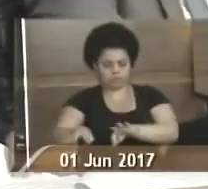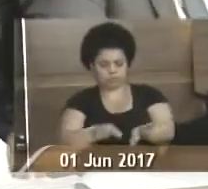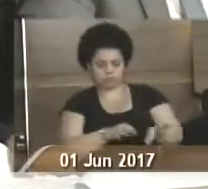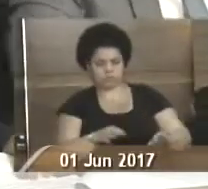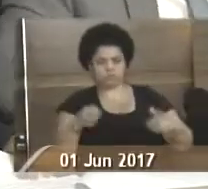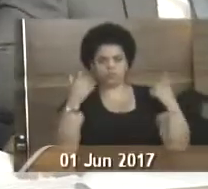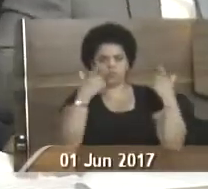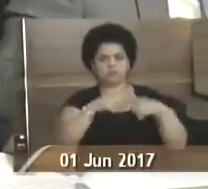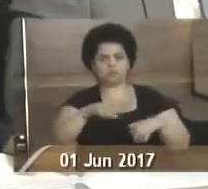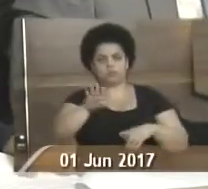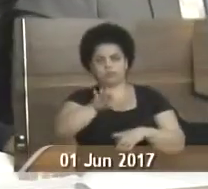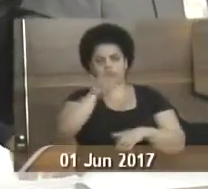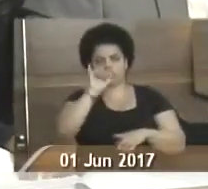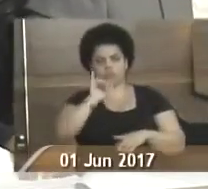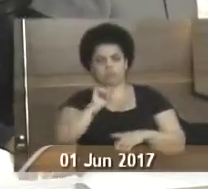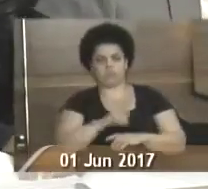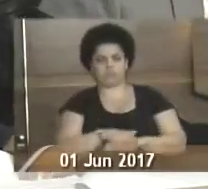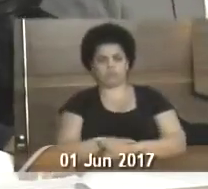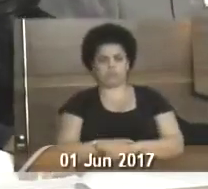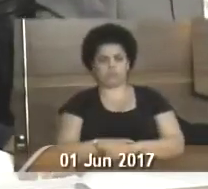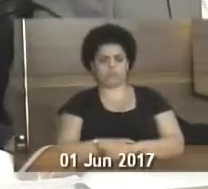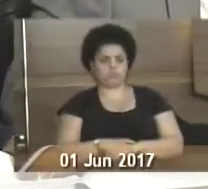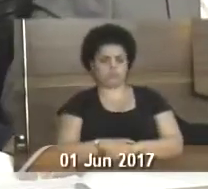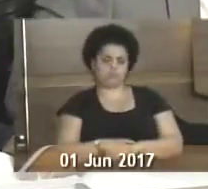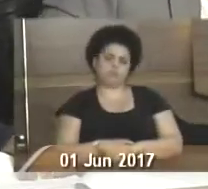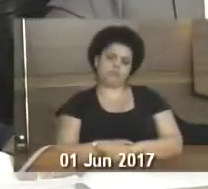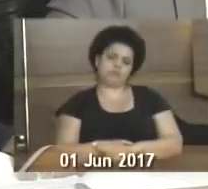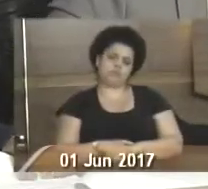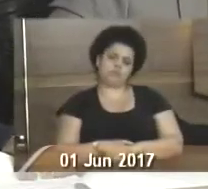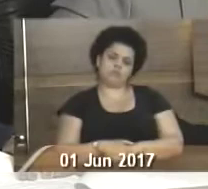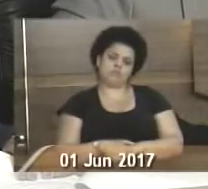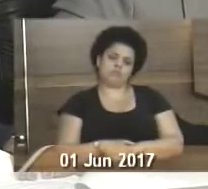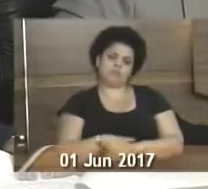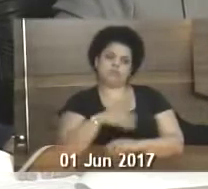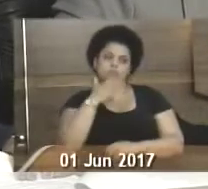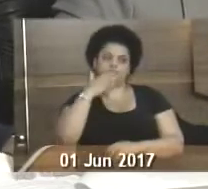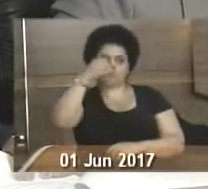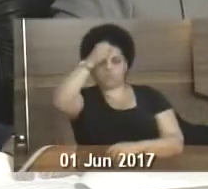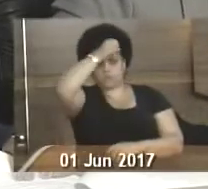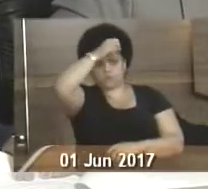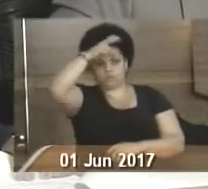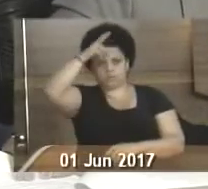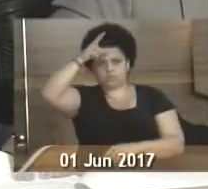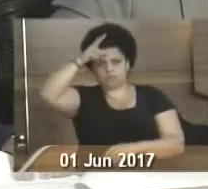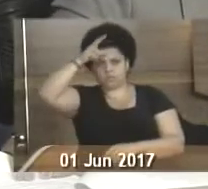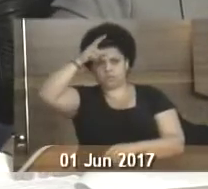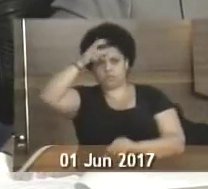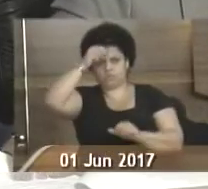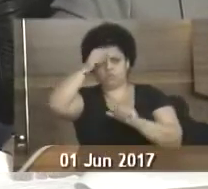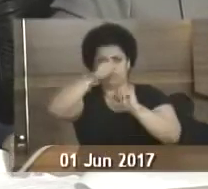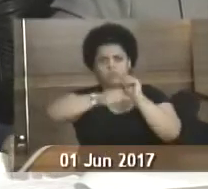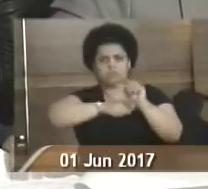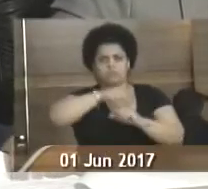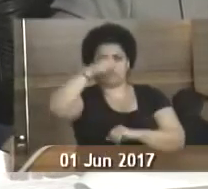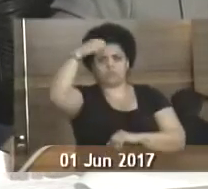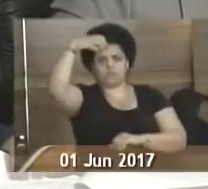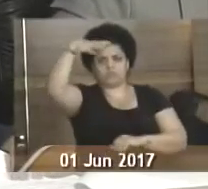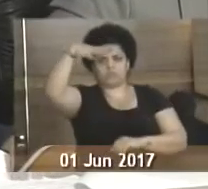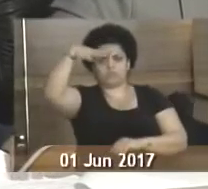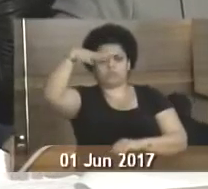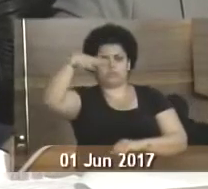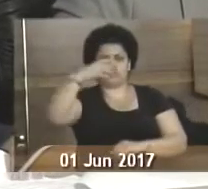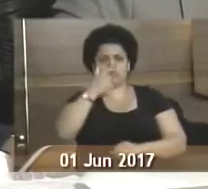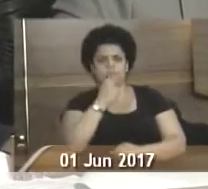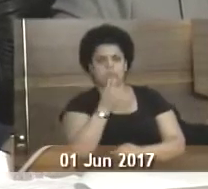no bairro Santa Rita do Bracuí. Indicação 1762, indicando ao prefeito municipal a troca da lâmpada do poste de nº